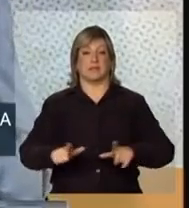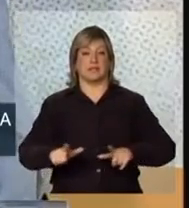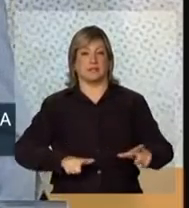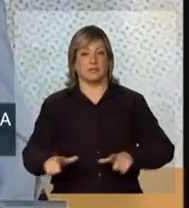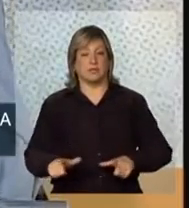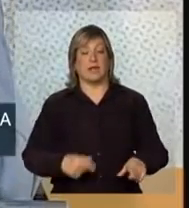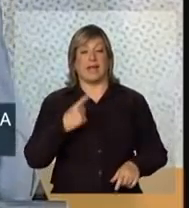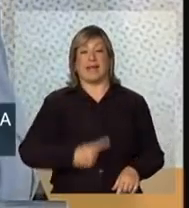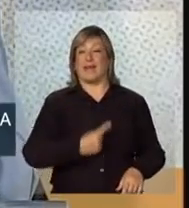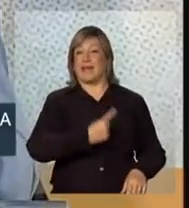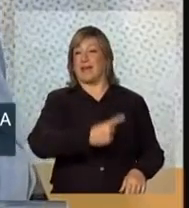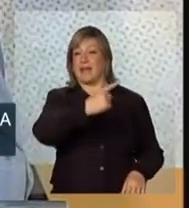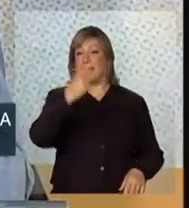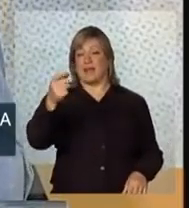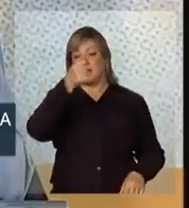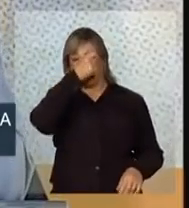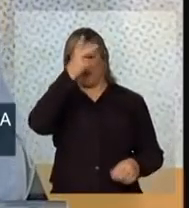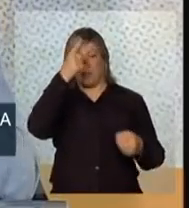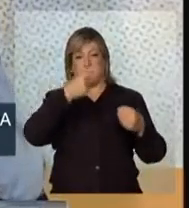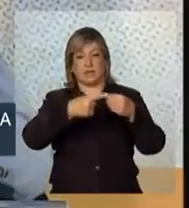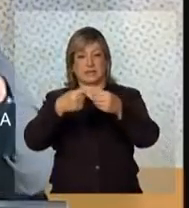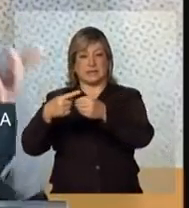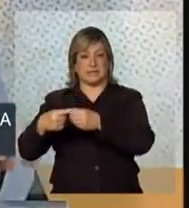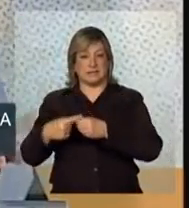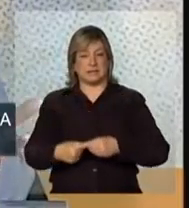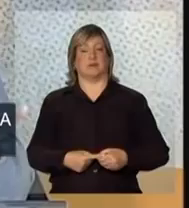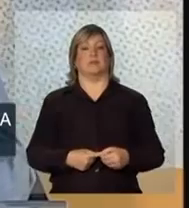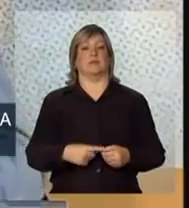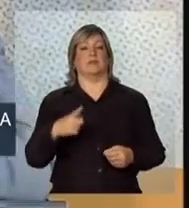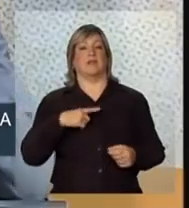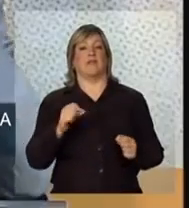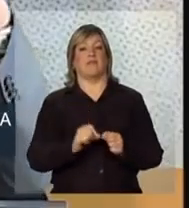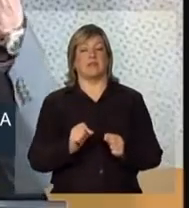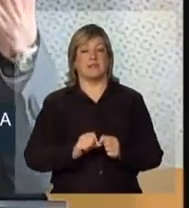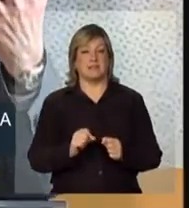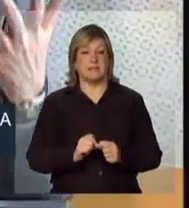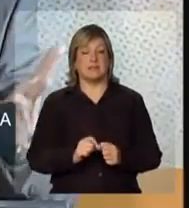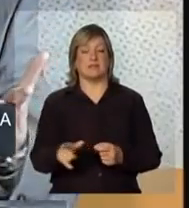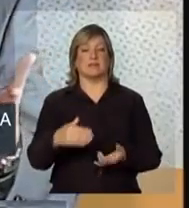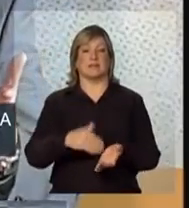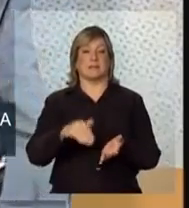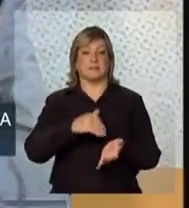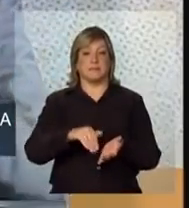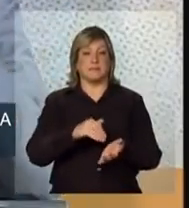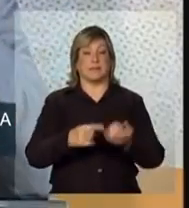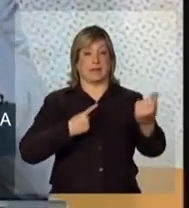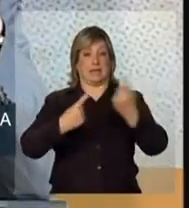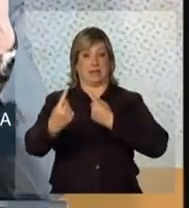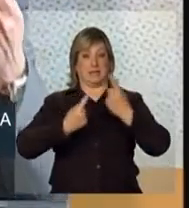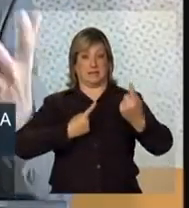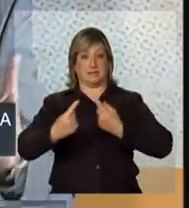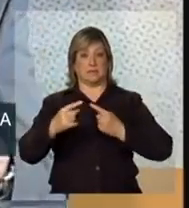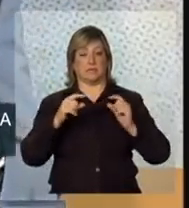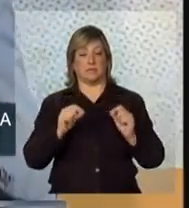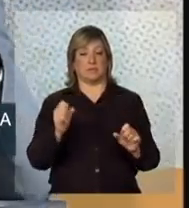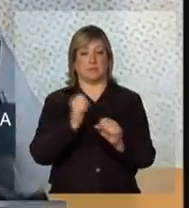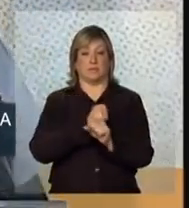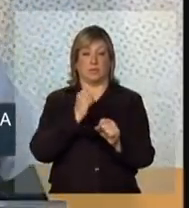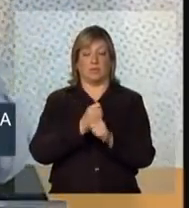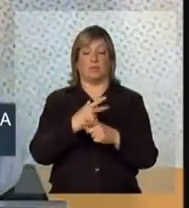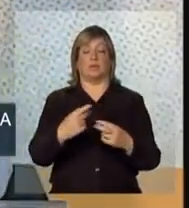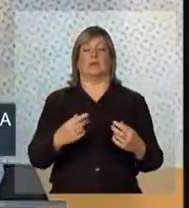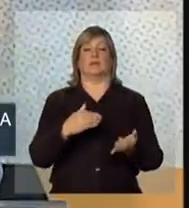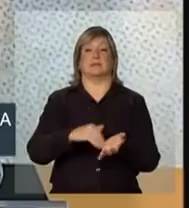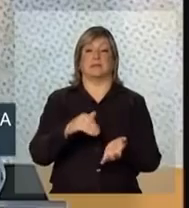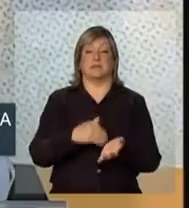cada município para que a gente consiga, com intervenções articuladas da Secretaria de Trânsito, da Secretaria de Infraestrutura, da